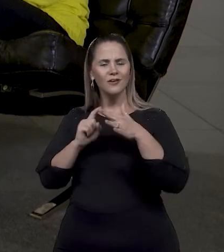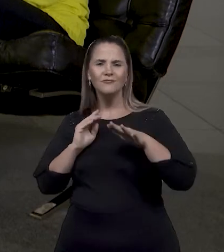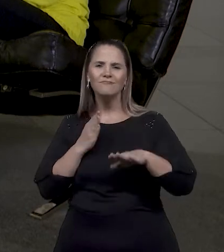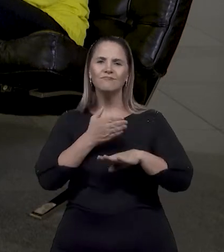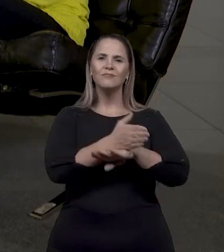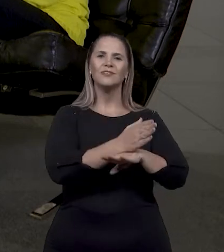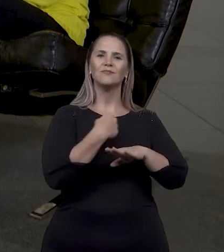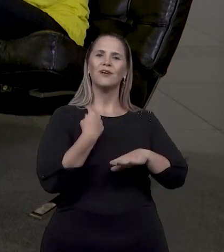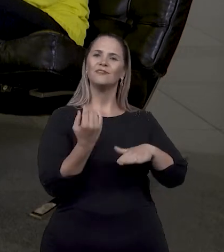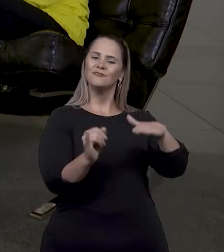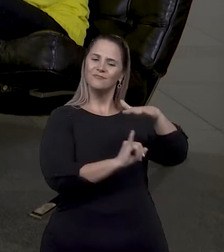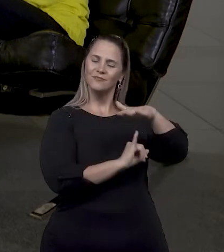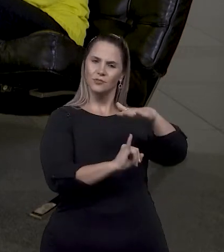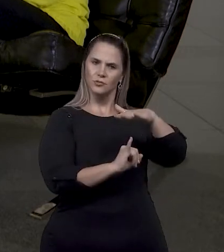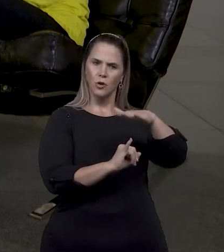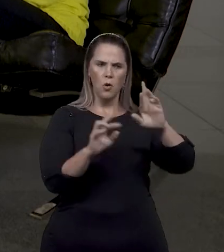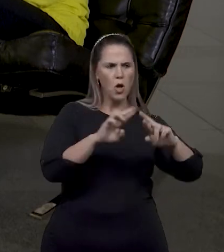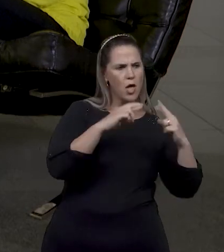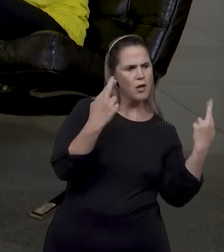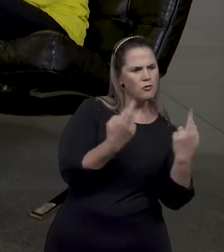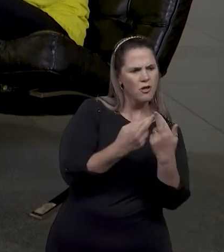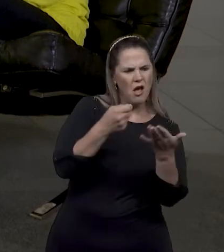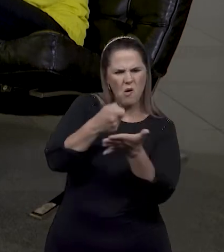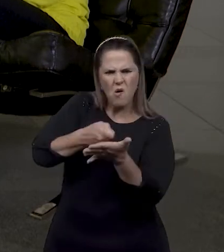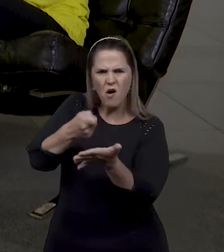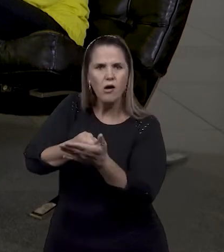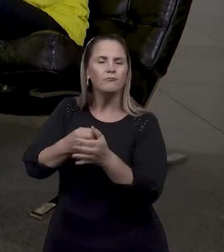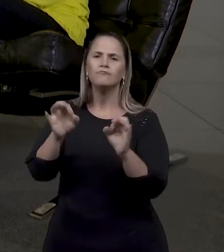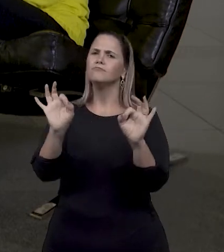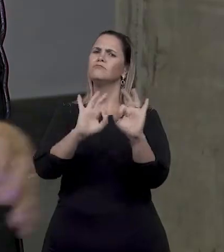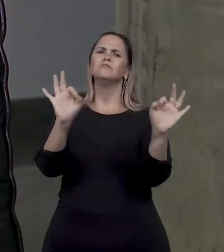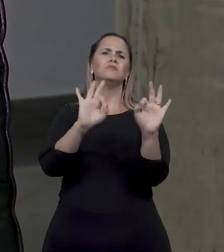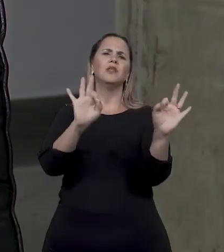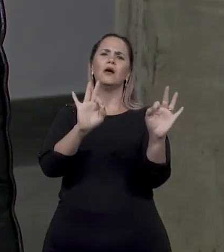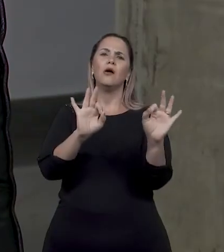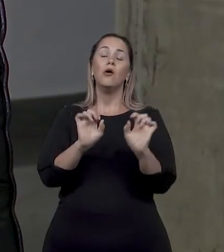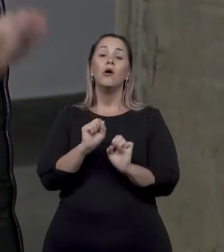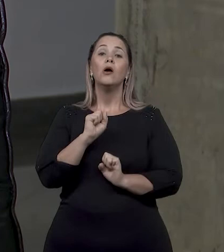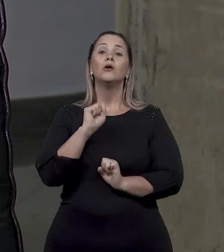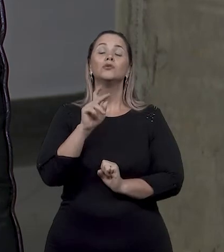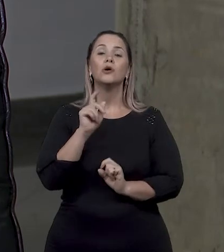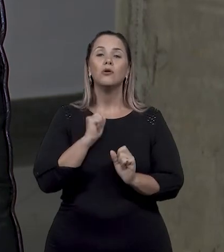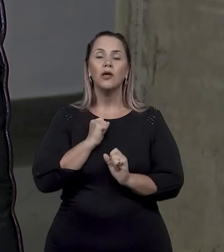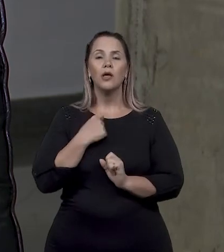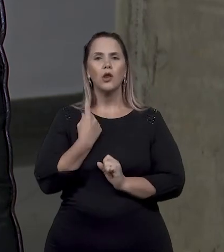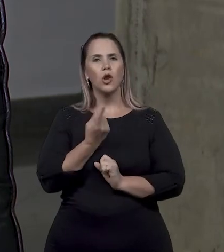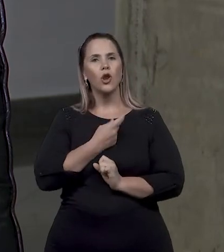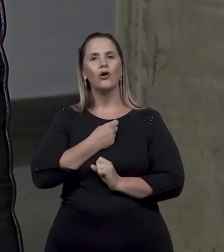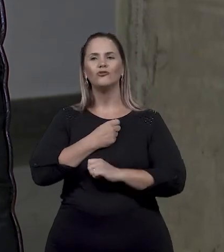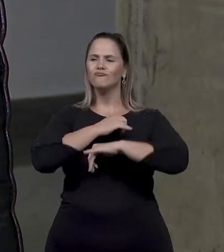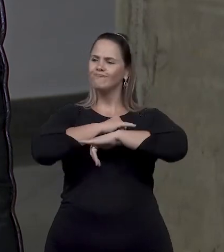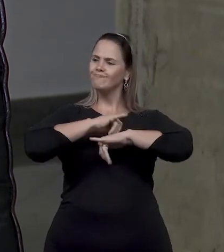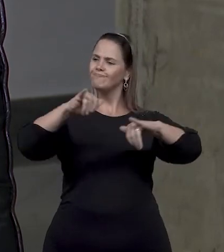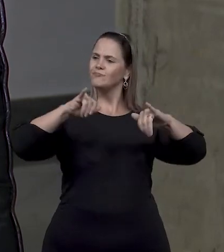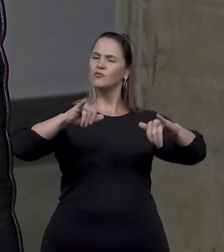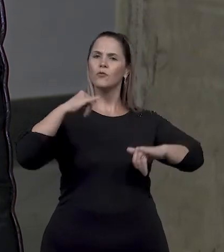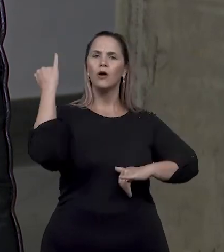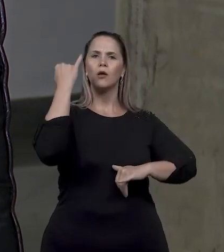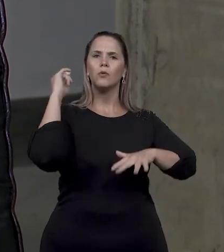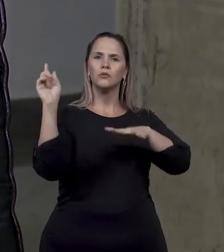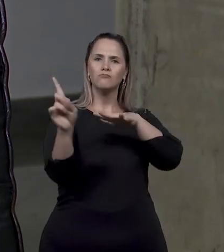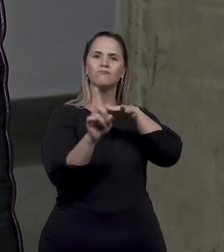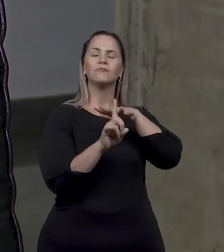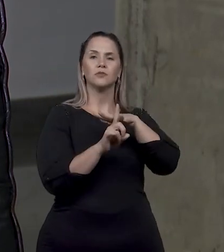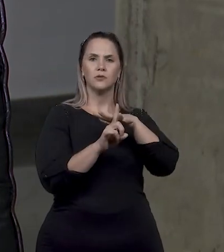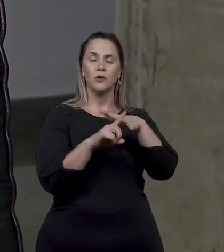fazer mais nada. Não tem reunião, não tem cobrança de nada. É só continuar a espalhar a inclusão. Então,